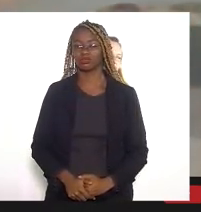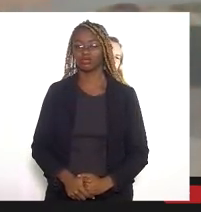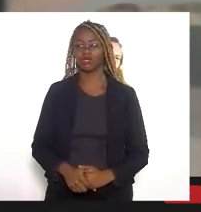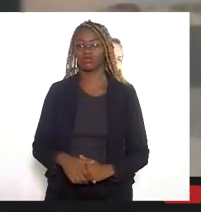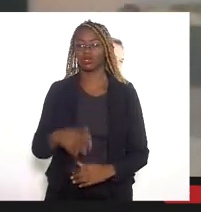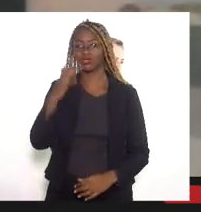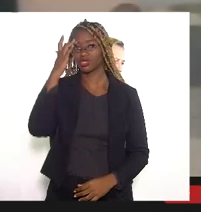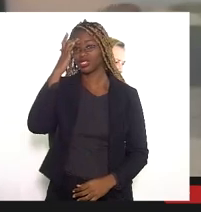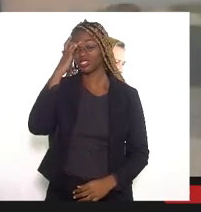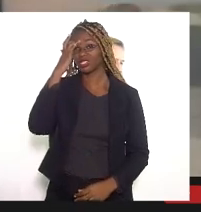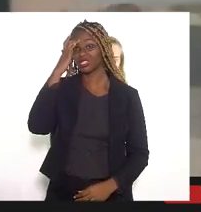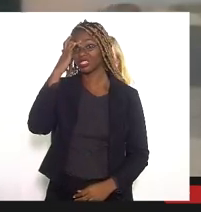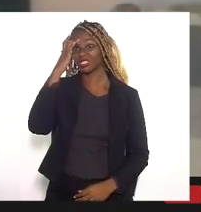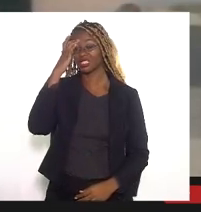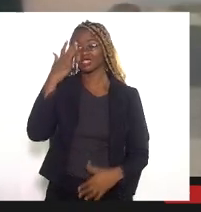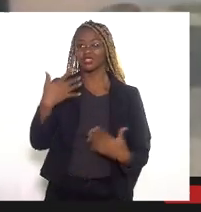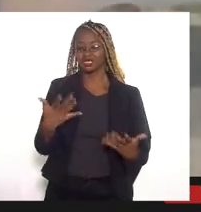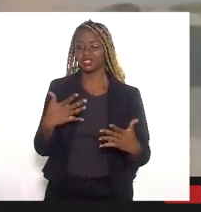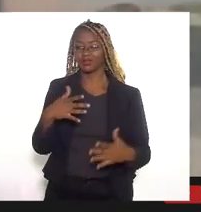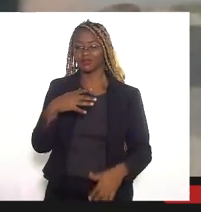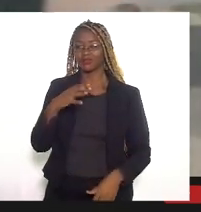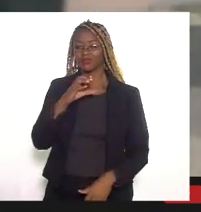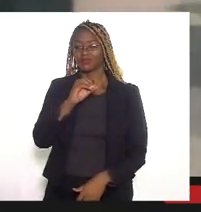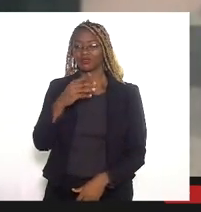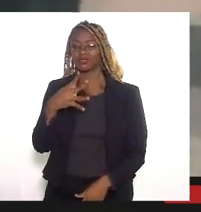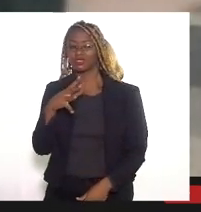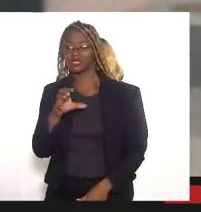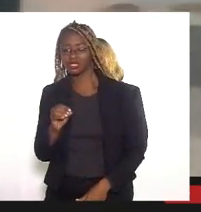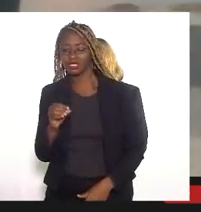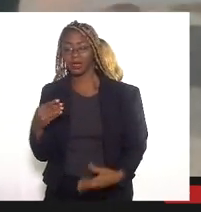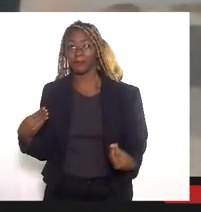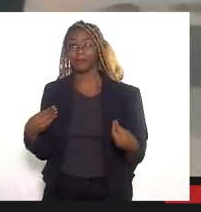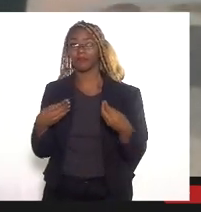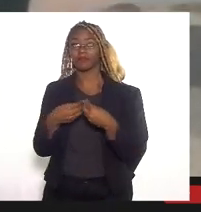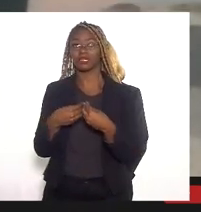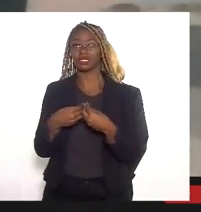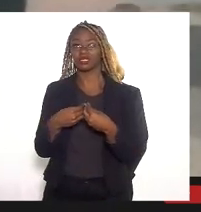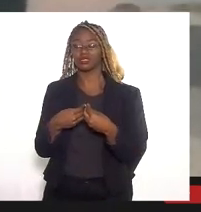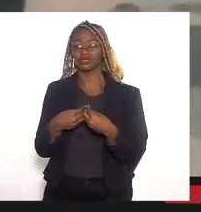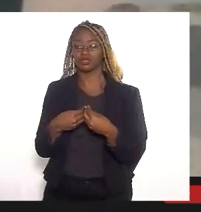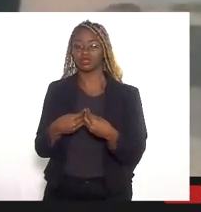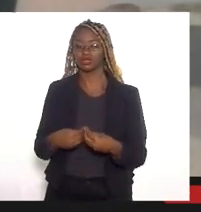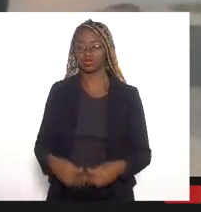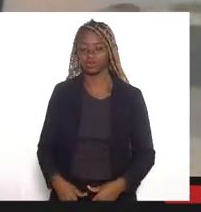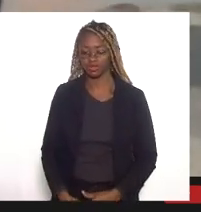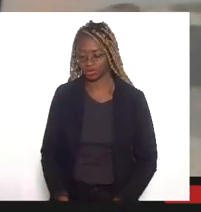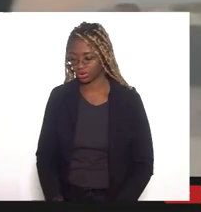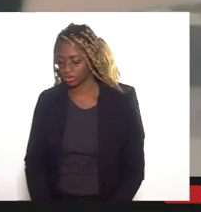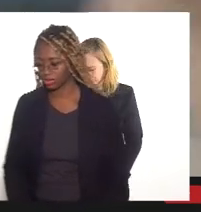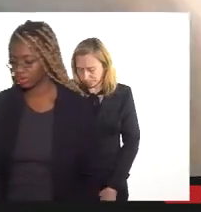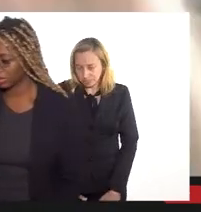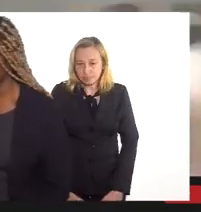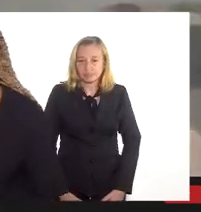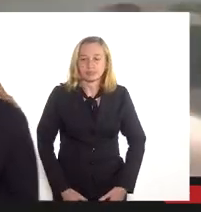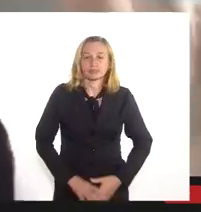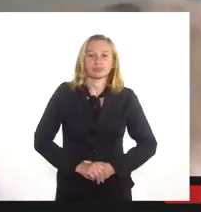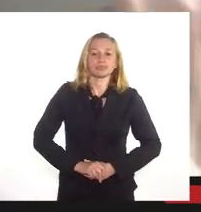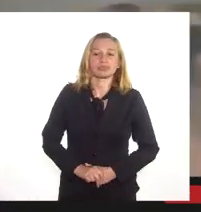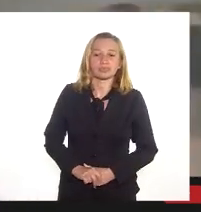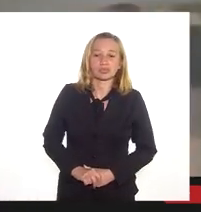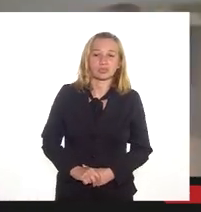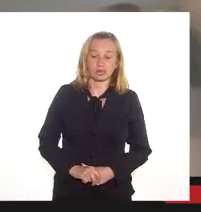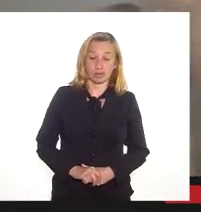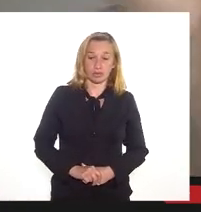o Rio Iguaçu eles beiram a rodovia, ficam ali do lado. Com essa obra você pode começar a aumentar a inundação. senhor já pensou,